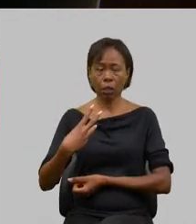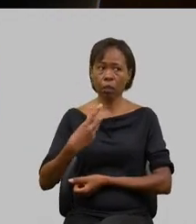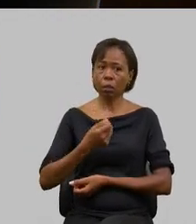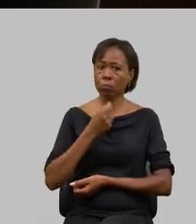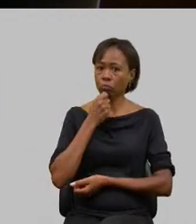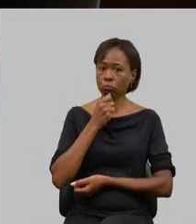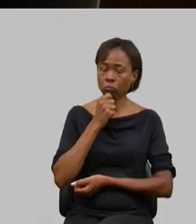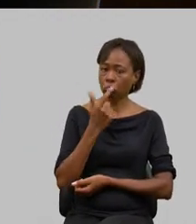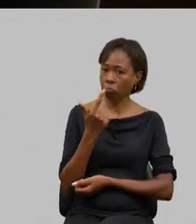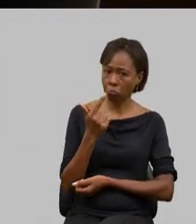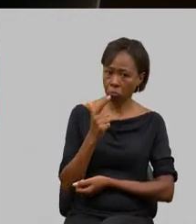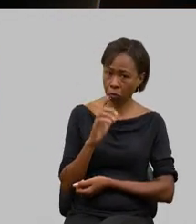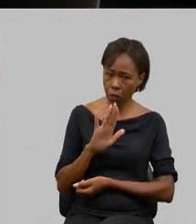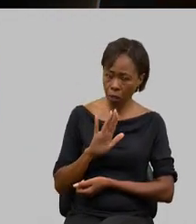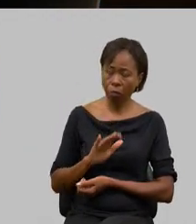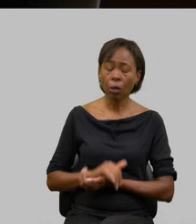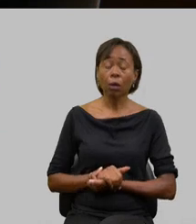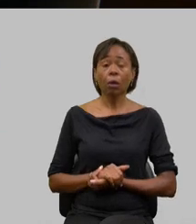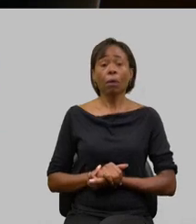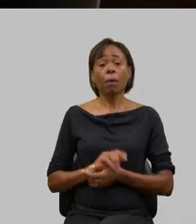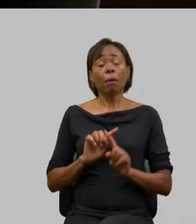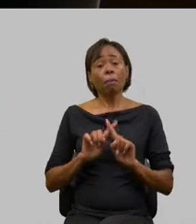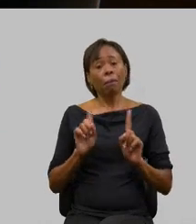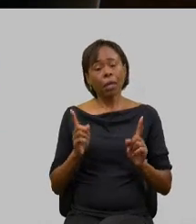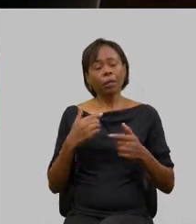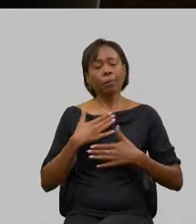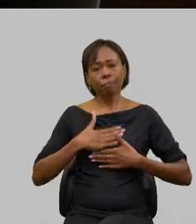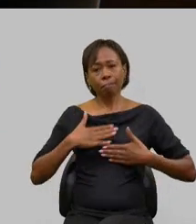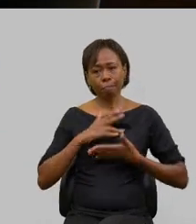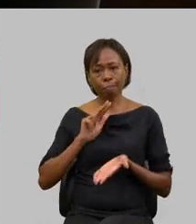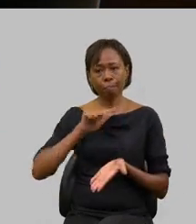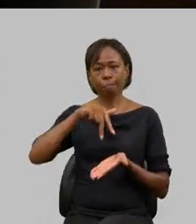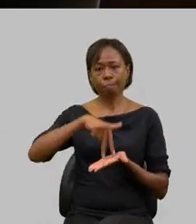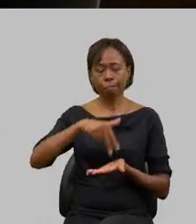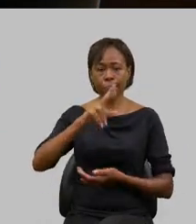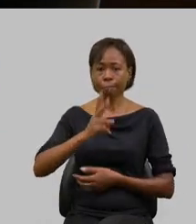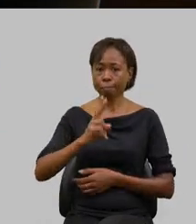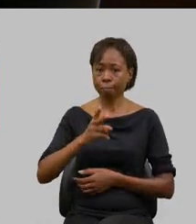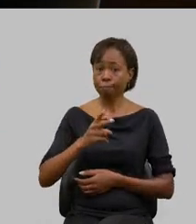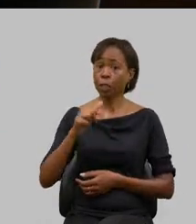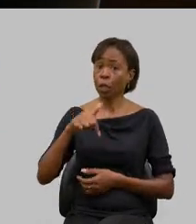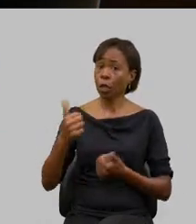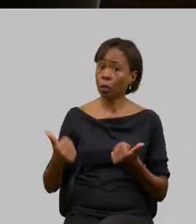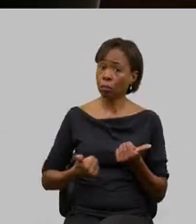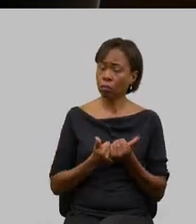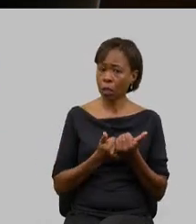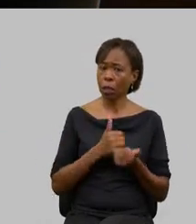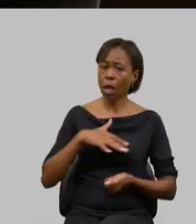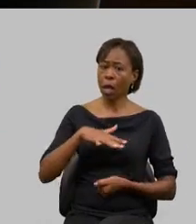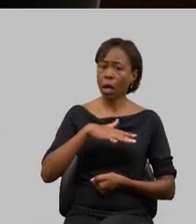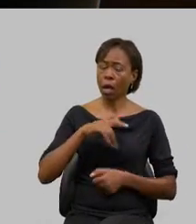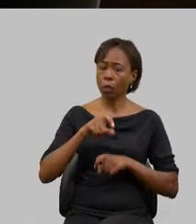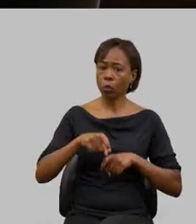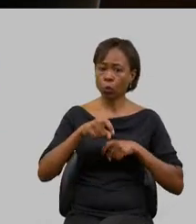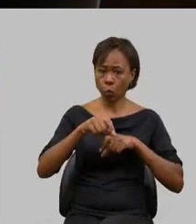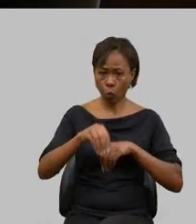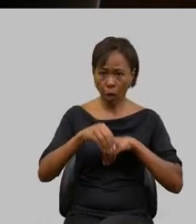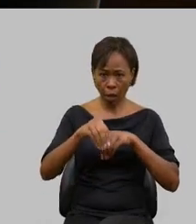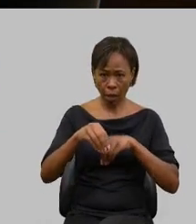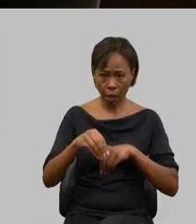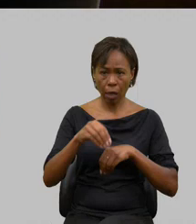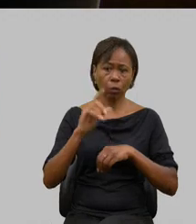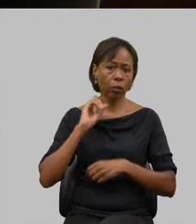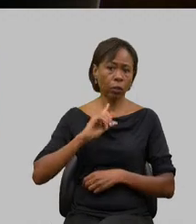de pauta e é sempre um prazer estar aqui nessa casa que tem apoiado muito o agro mineiro agradeço aqui o presidente